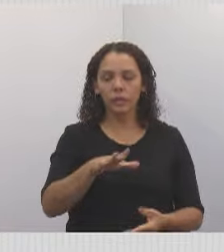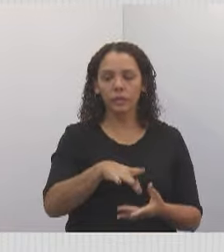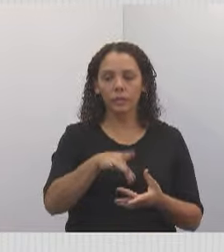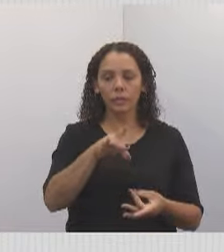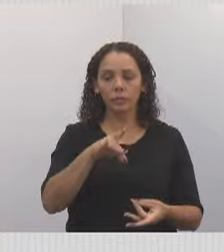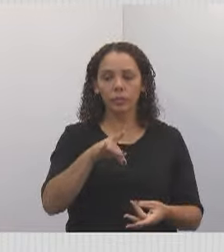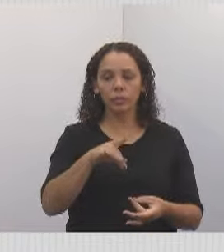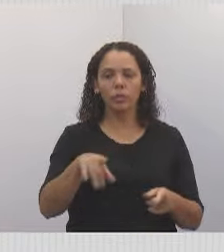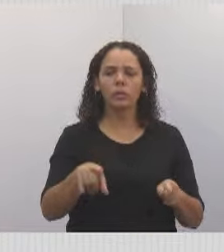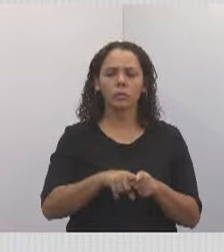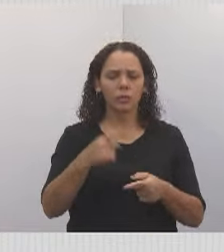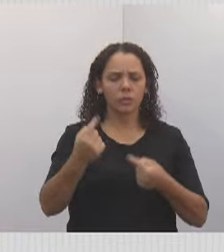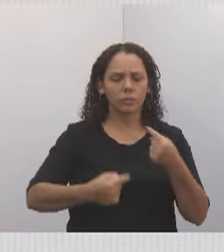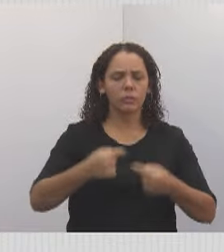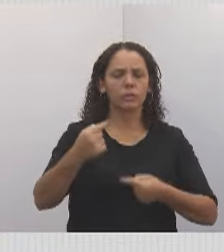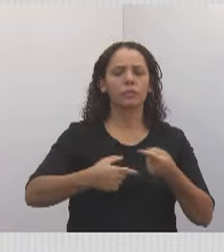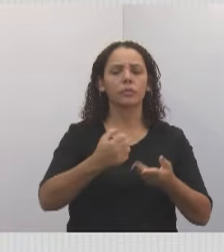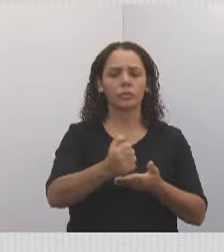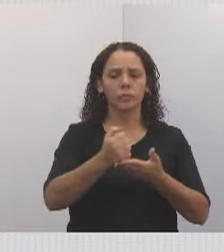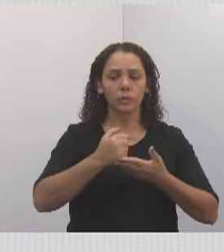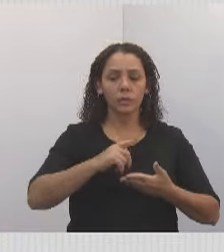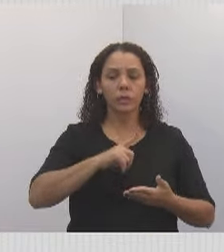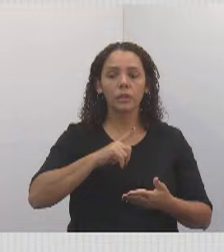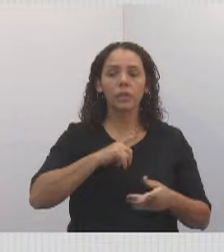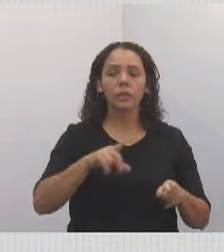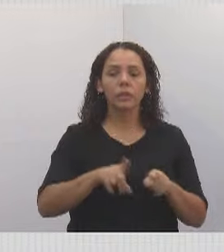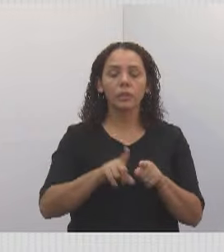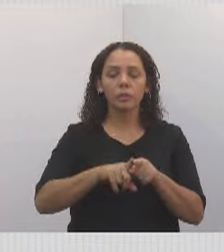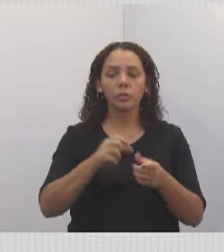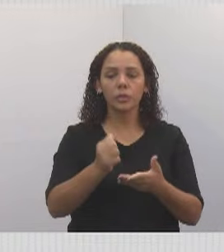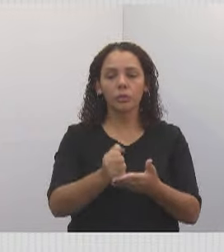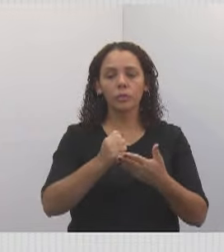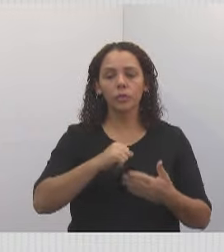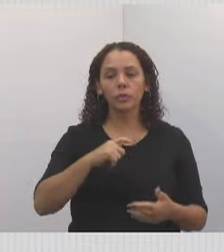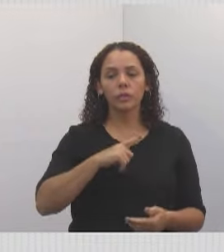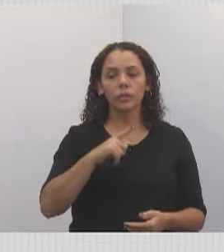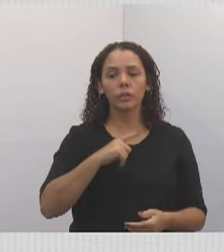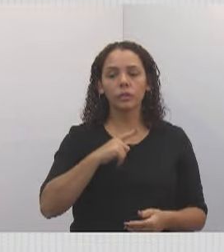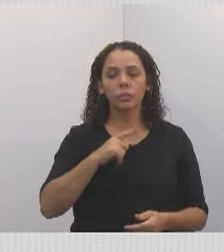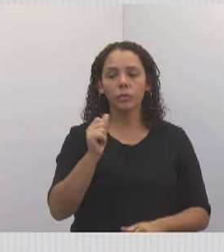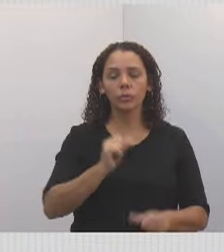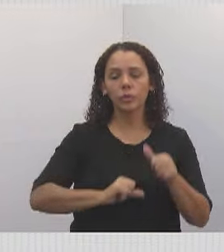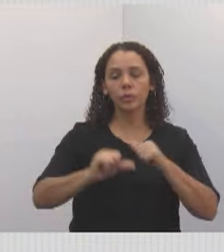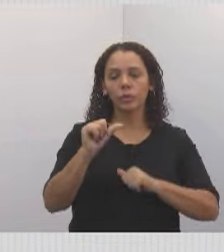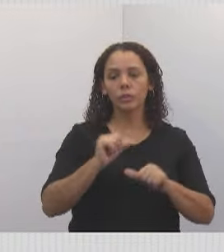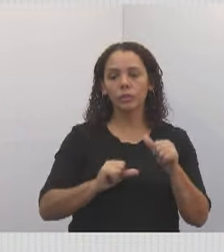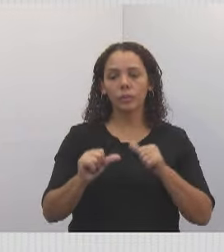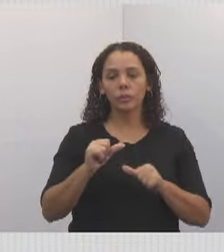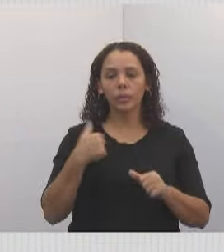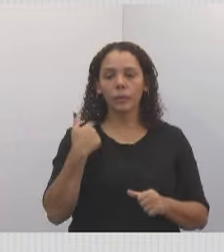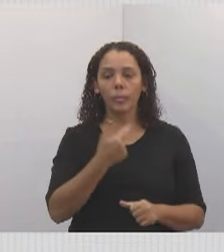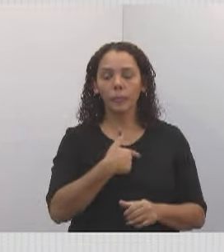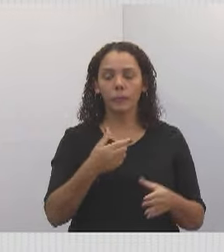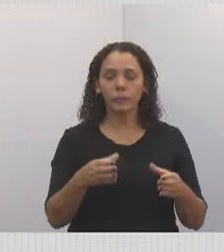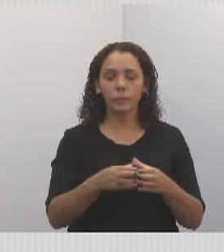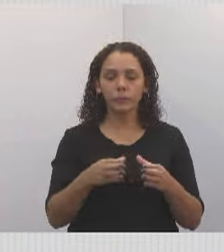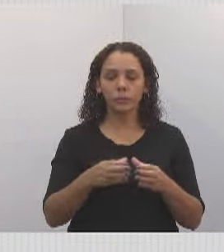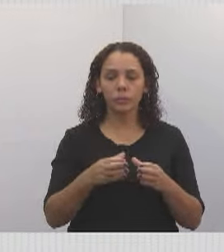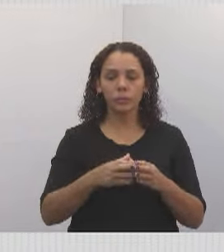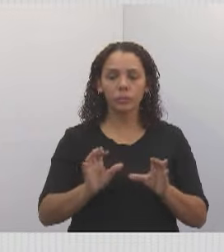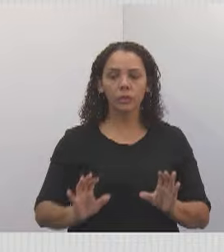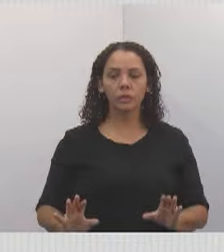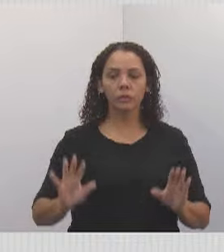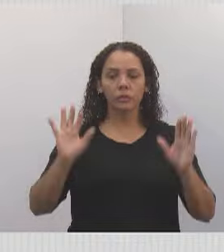na parte política também, né? E nesse apoio que a gente tem para transformar o nosso grupo em uma grande